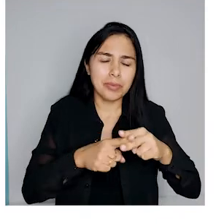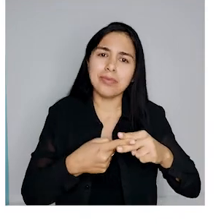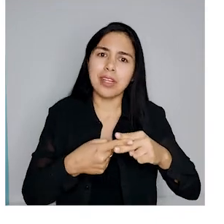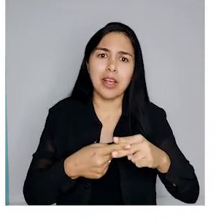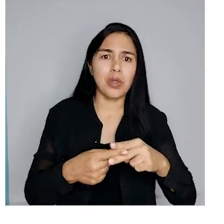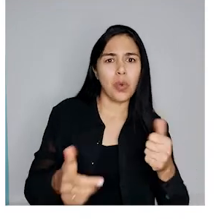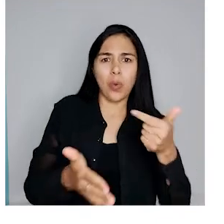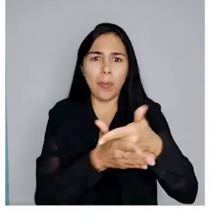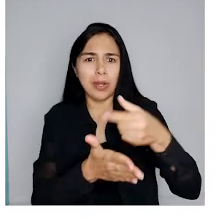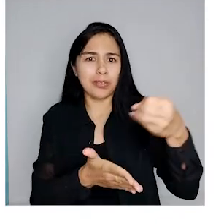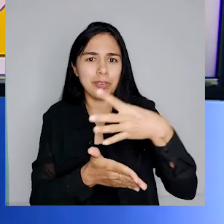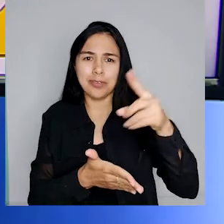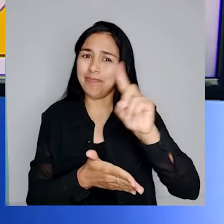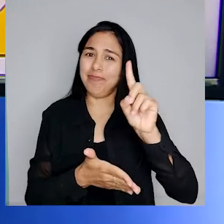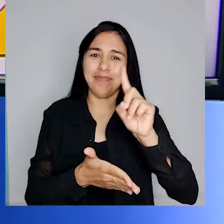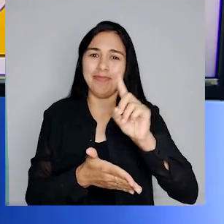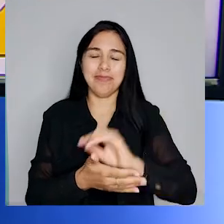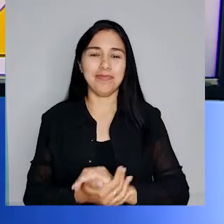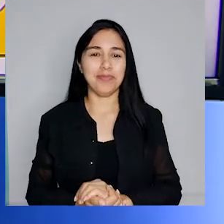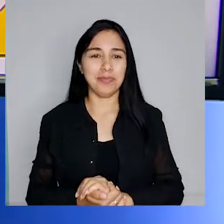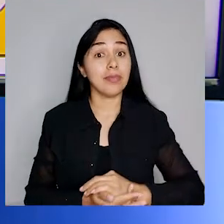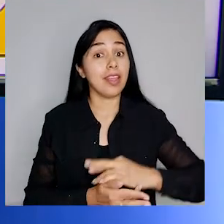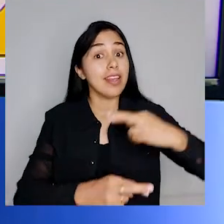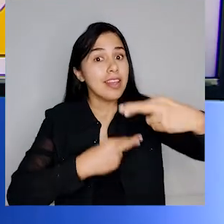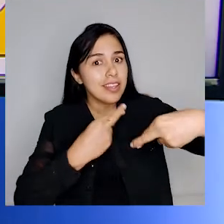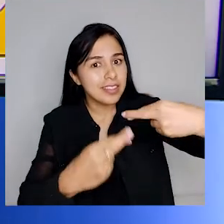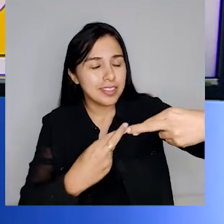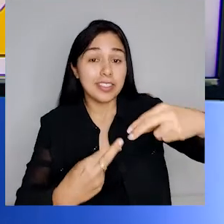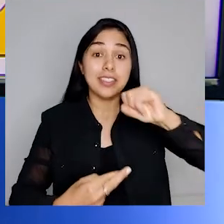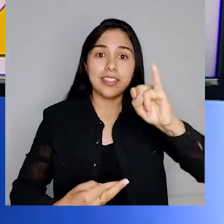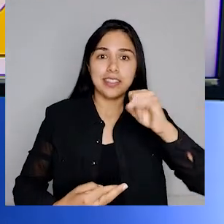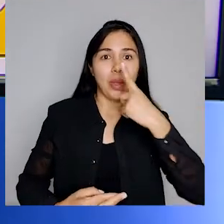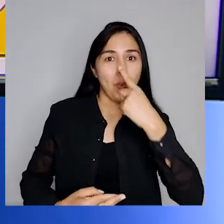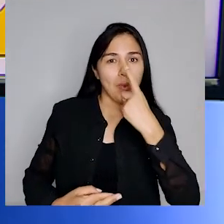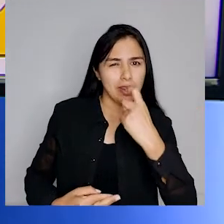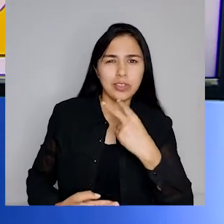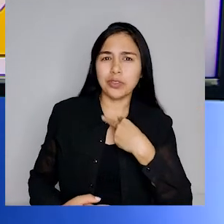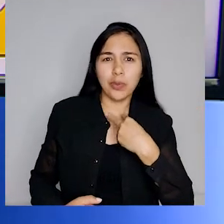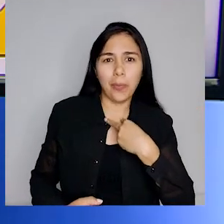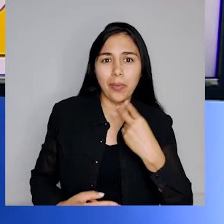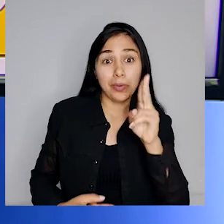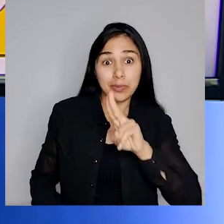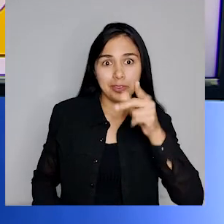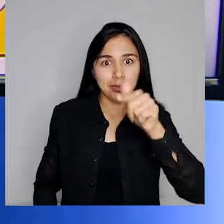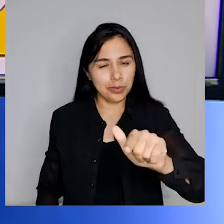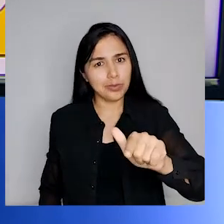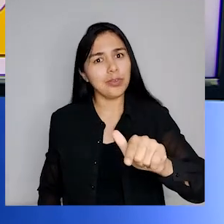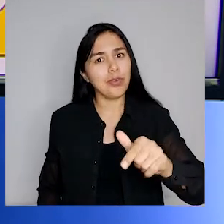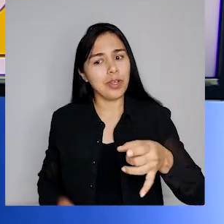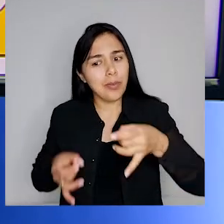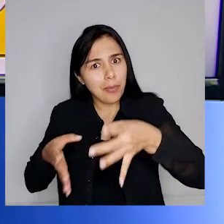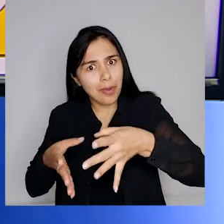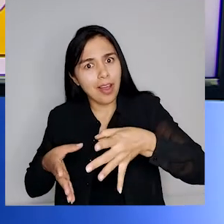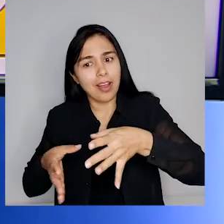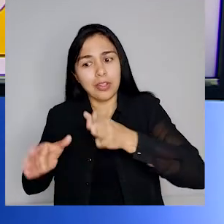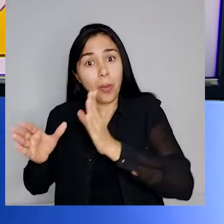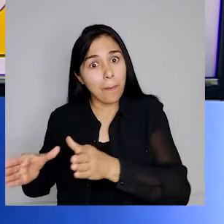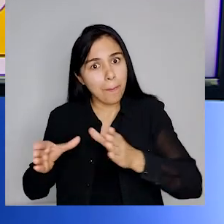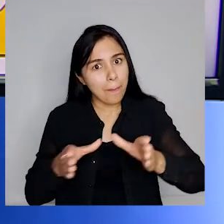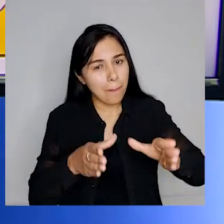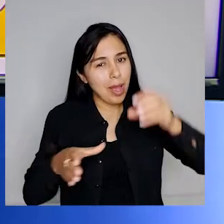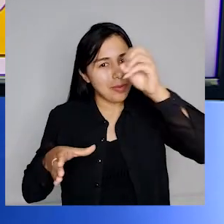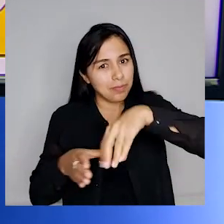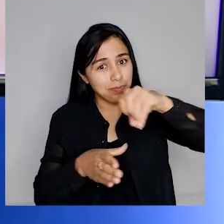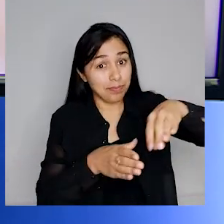não precisa ser substituído. Reciclar, quando não tem mais reuso ou reparo. Retornar materiais como papel,